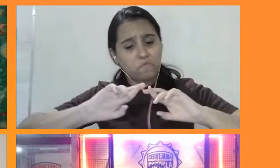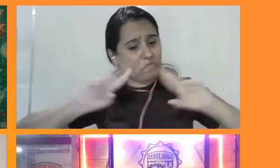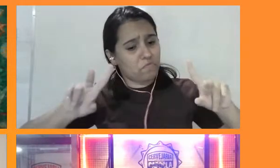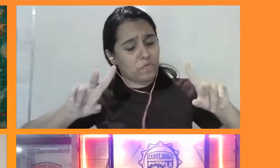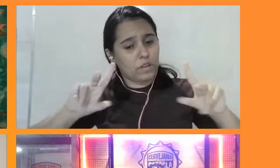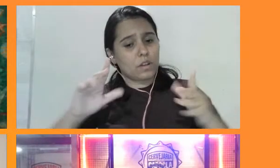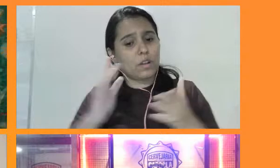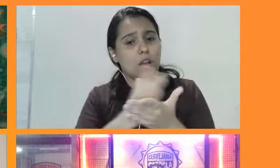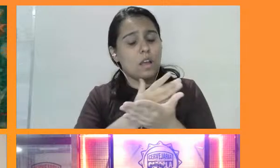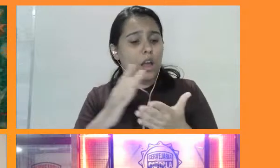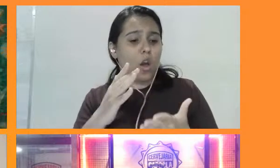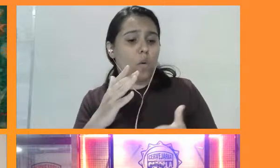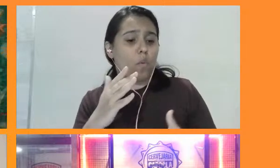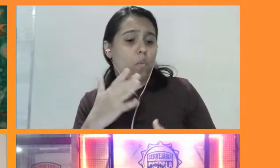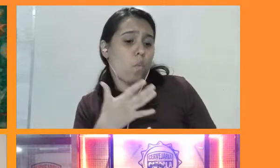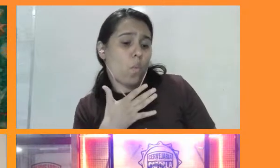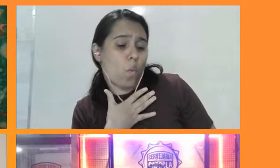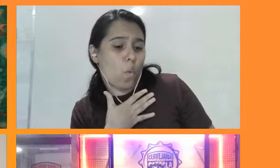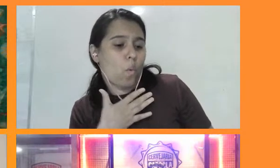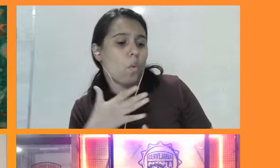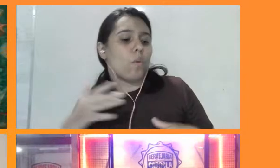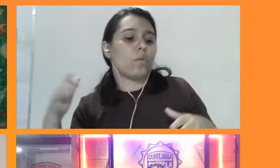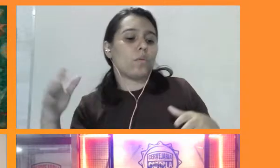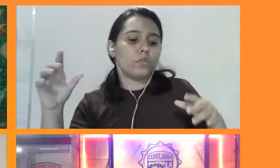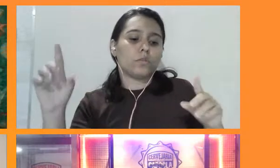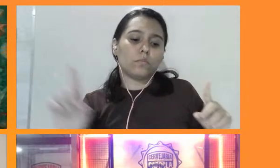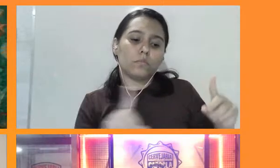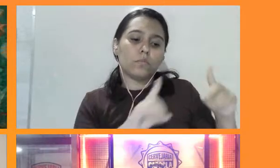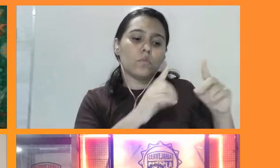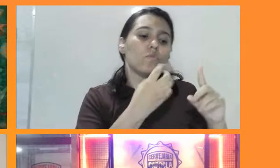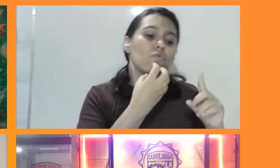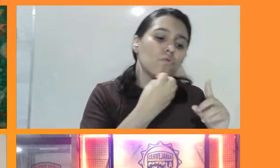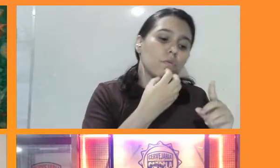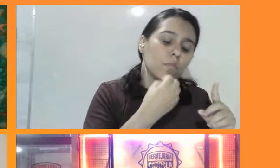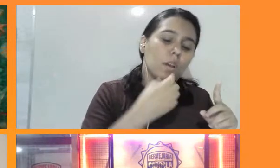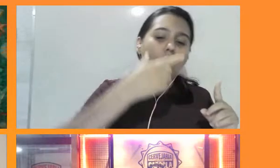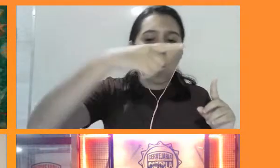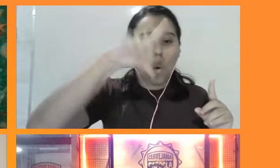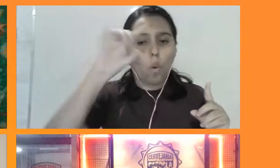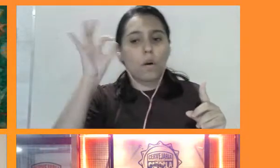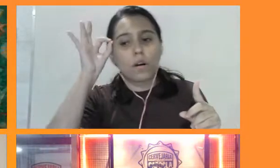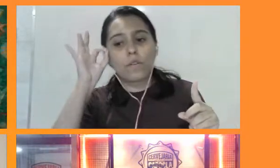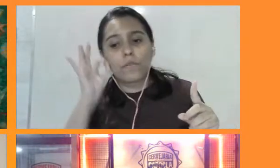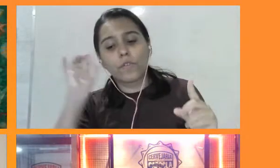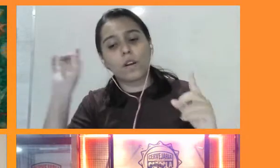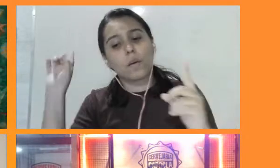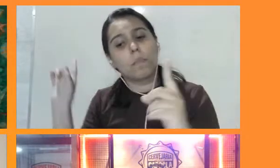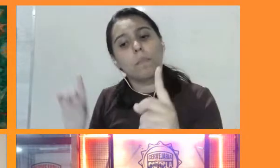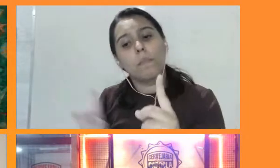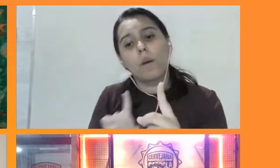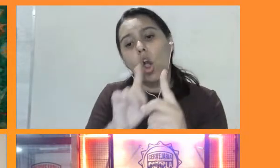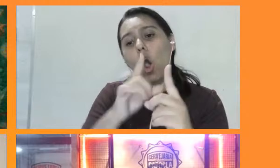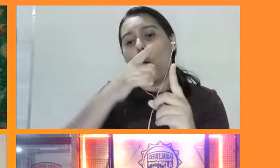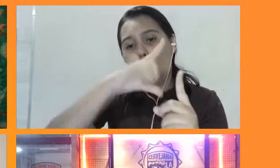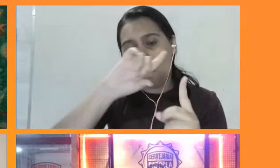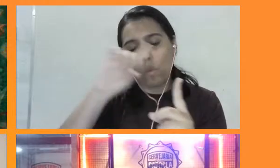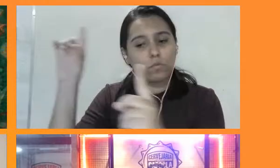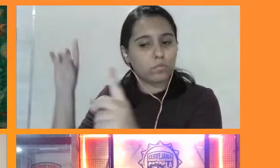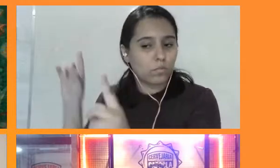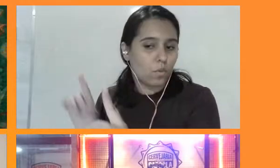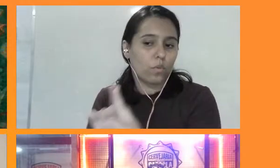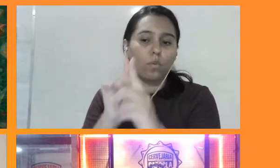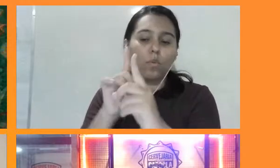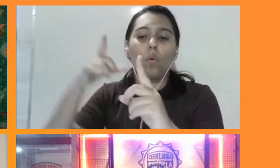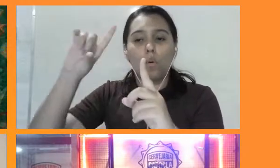determinado tipo de macho e vão ter o seu sucesso reprodutivo garantido. Vão ter fêmeas que vão se associar a outro. Mas o que é mais importante? Comportamento